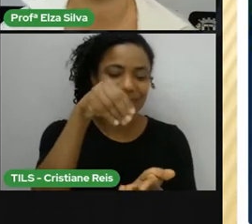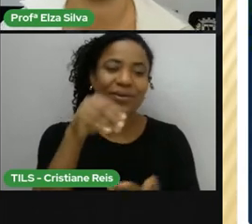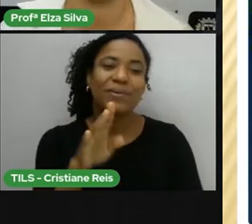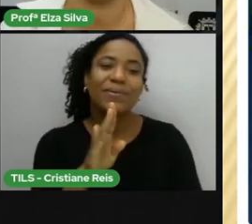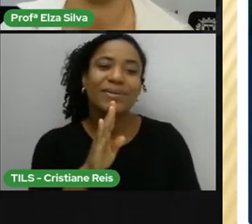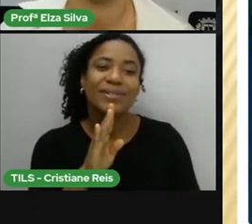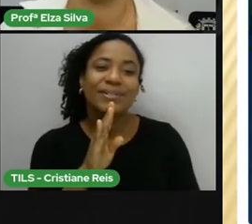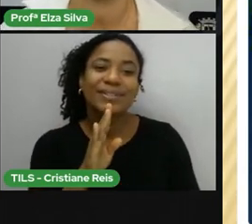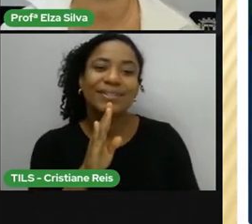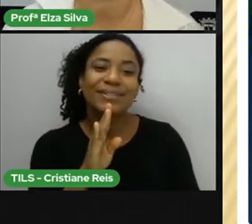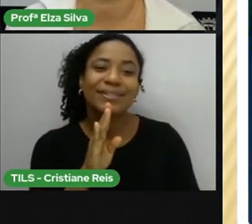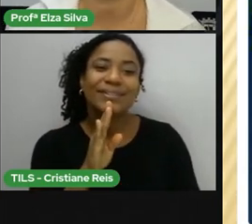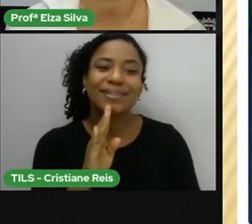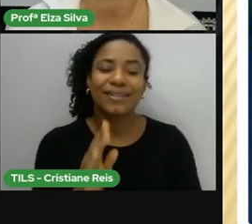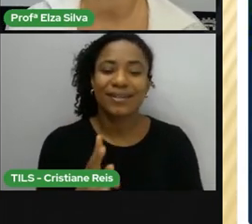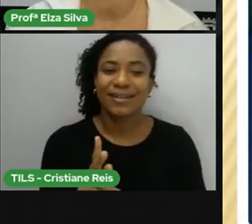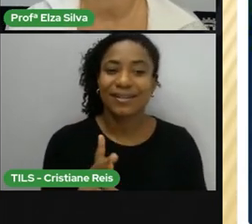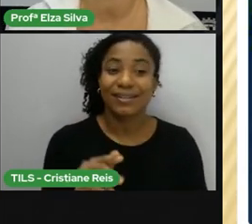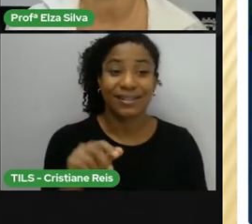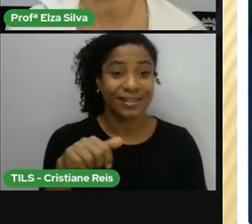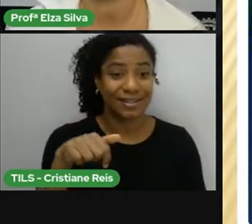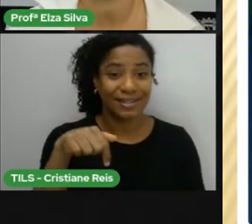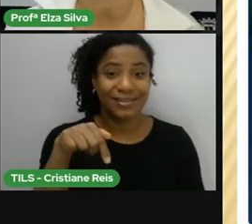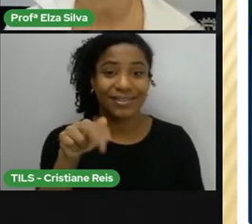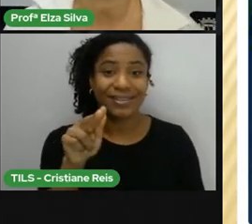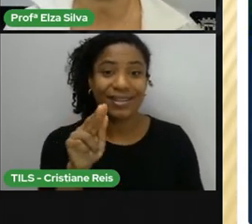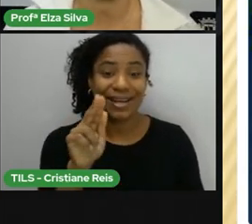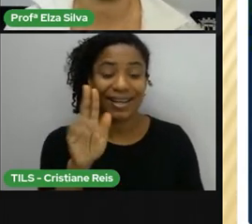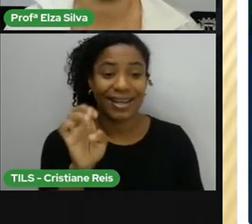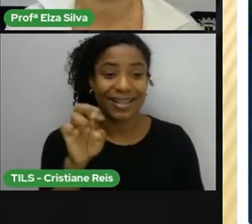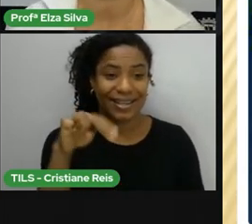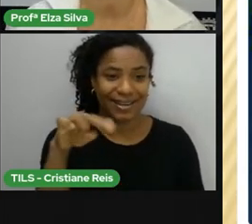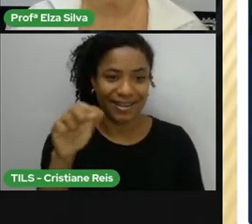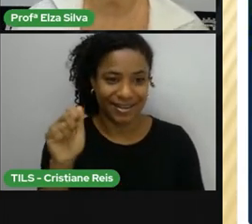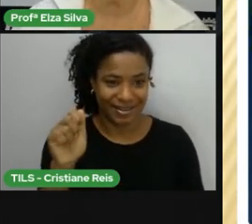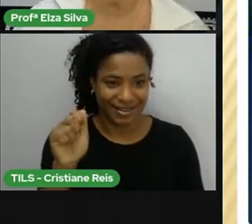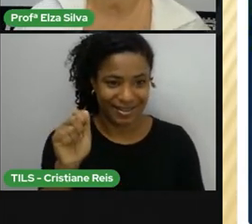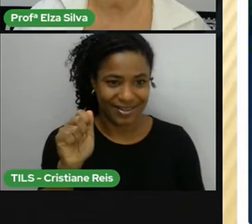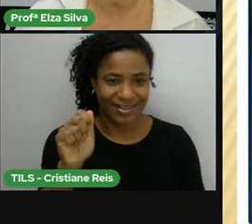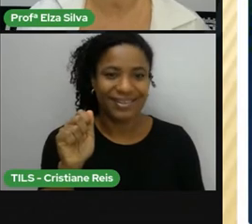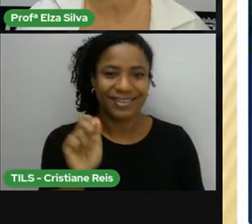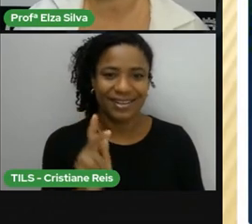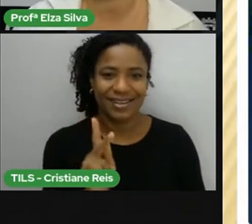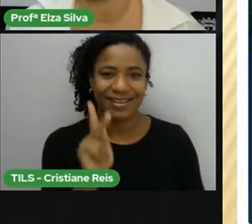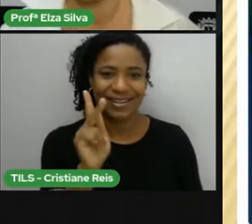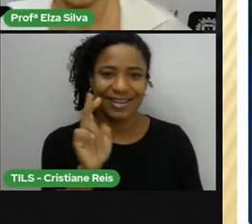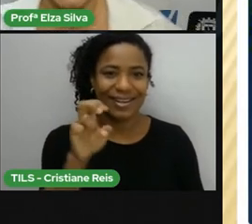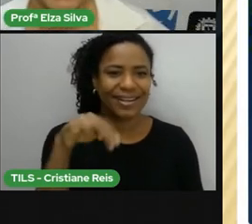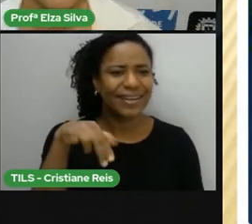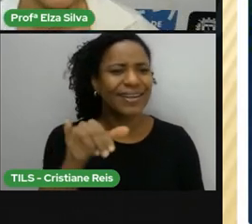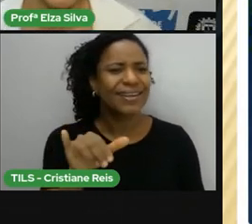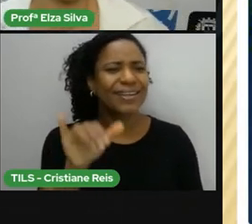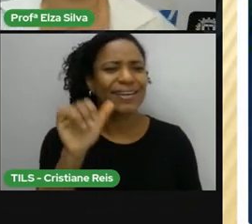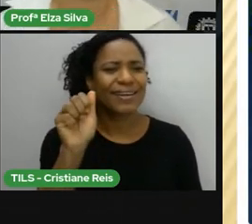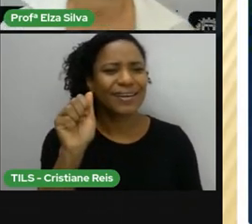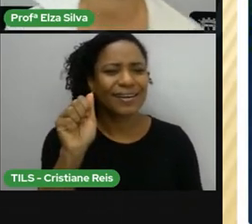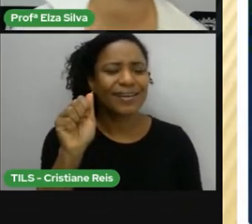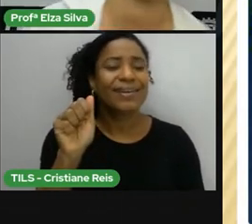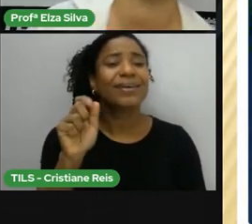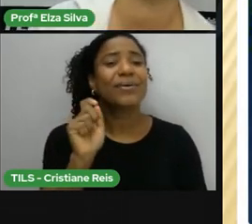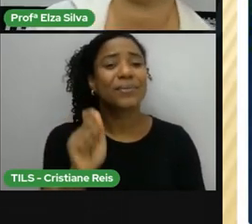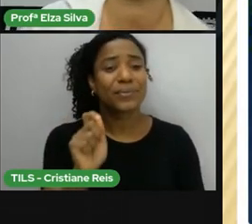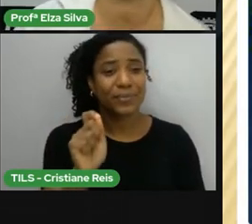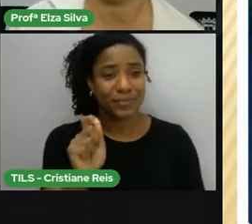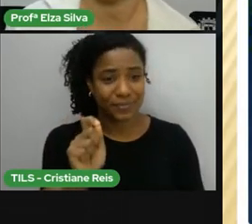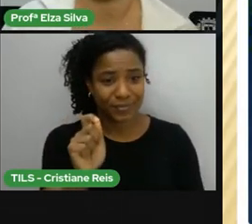quenianos O povo Que nasceu Na Quênia A Quênia É um lugar Muito